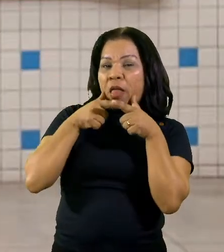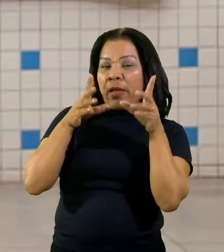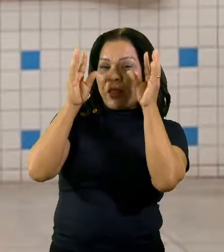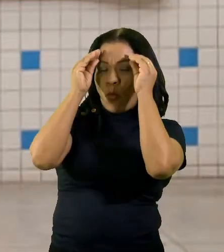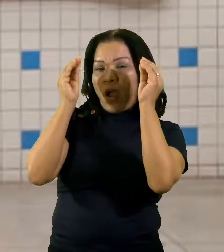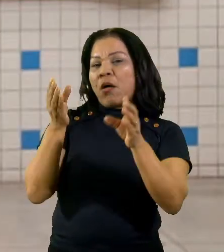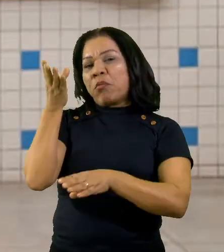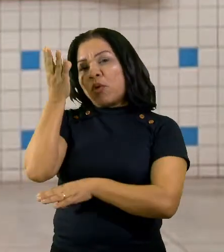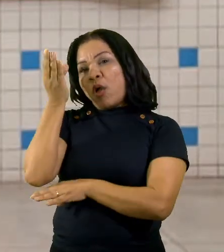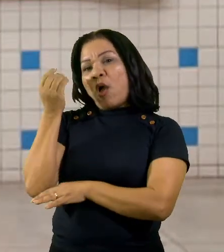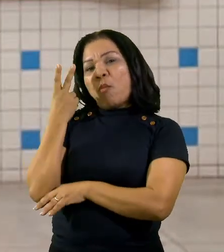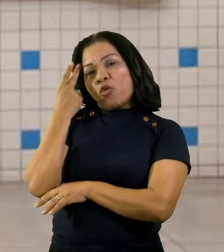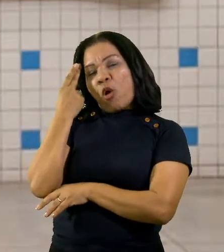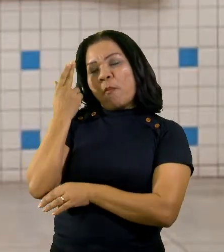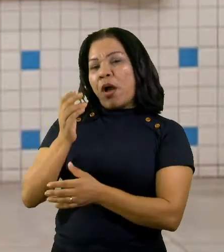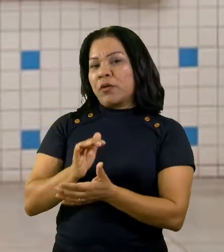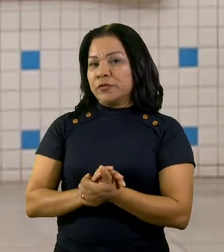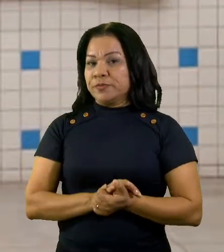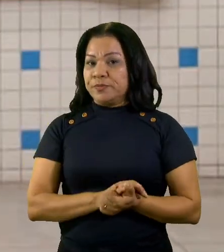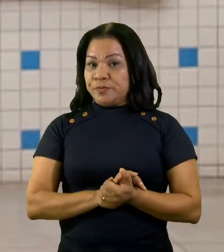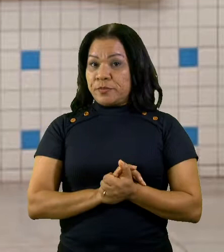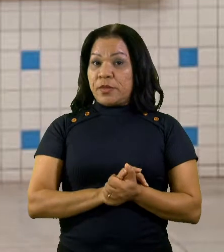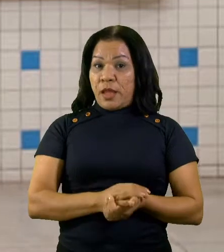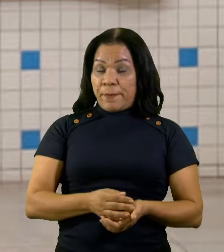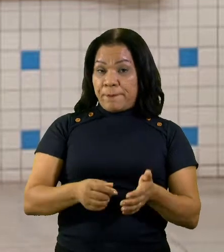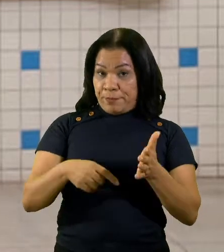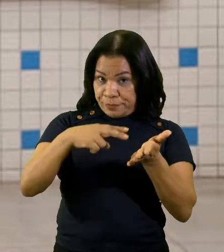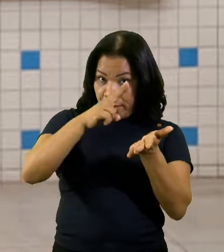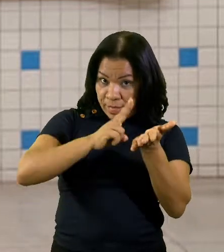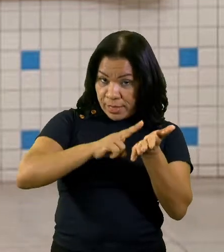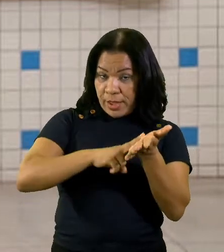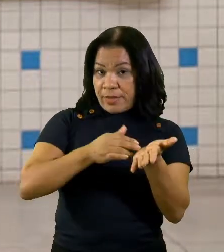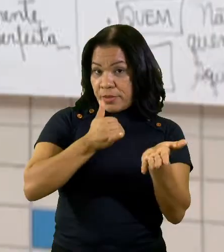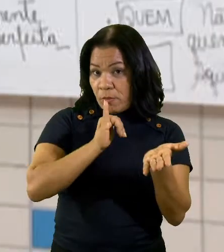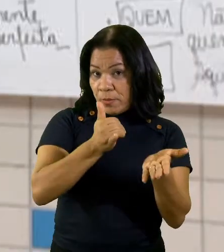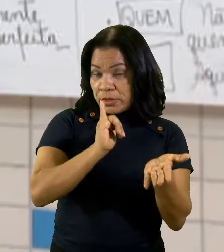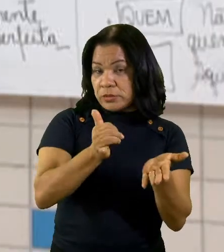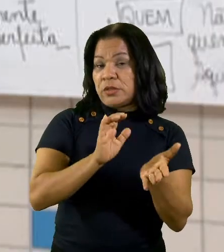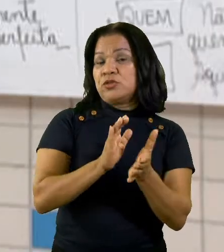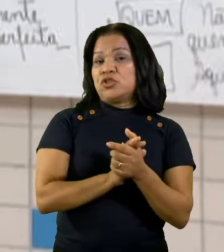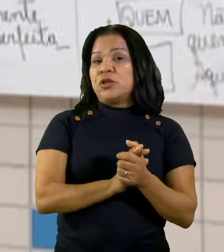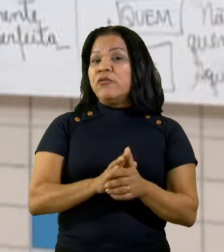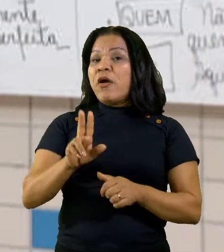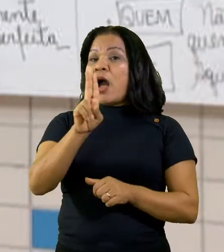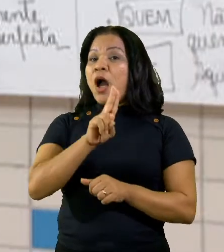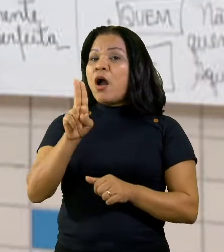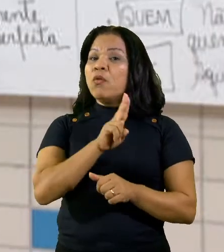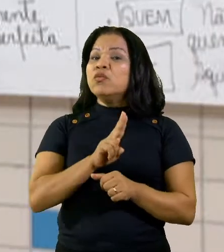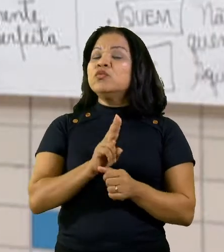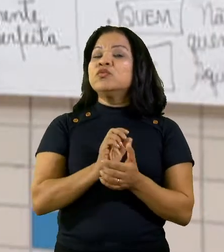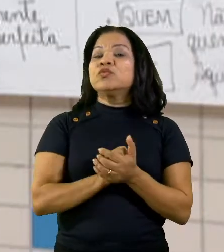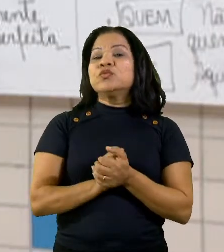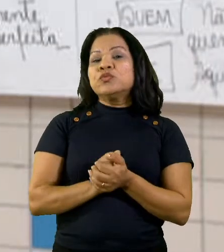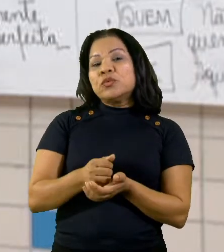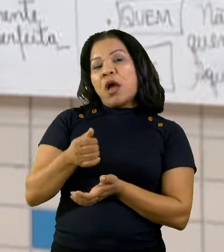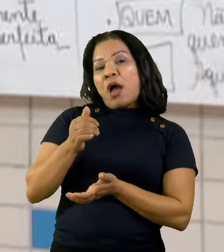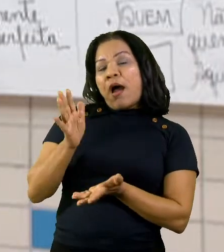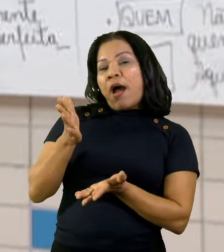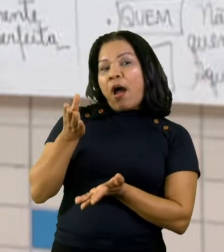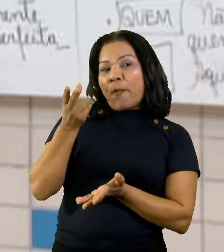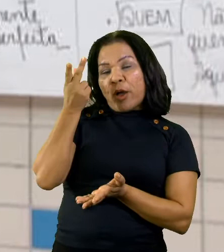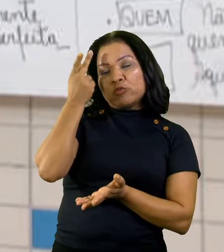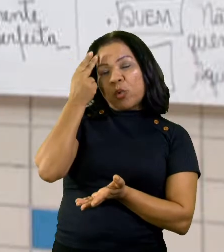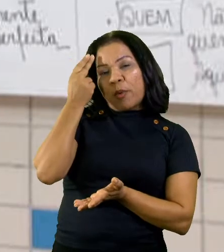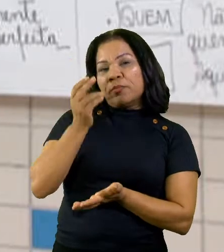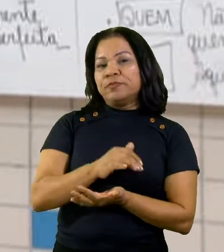argumentativa, ela utiliza sempre da linguagem informal. Então, vamos ler uma carta argumentativa, para a gente